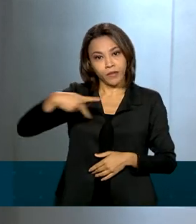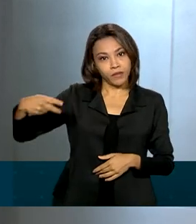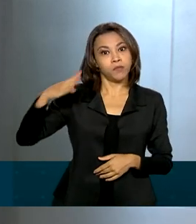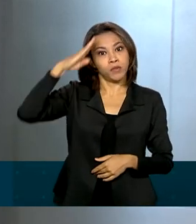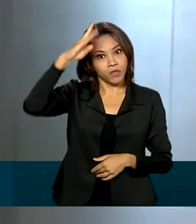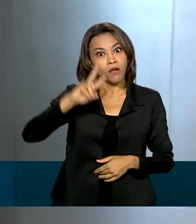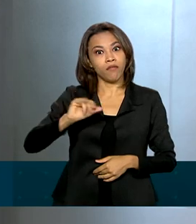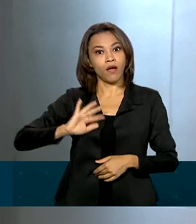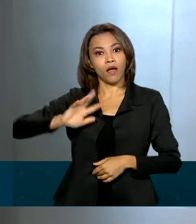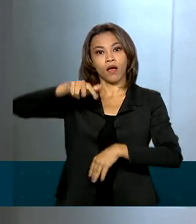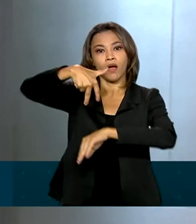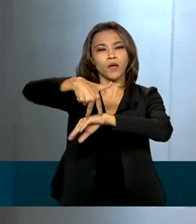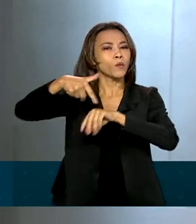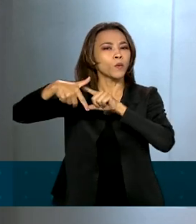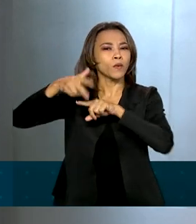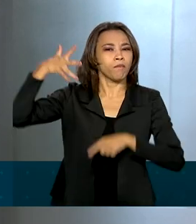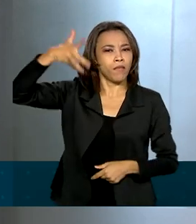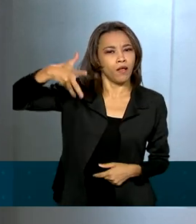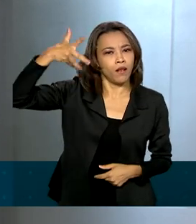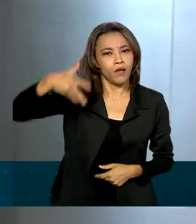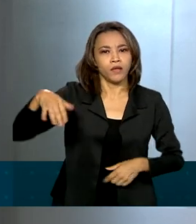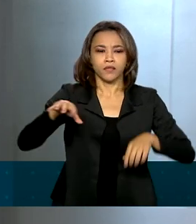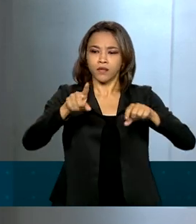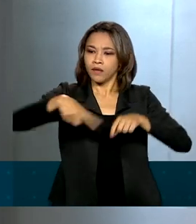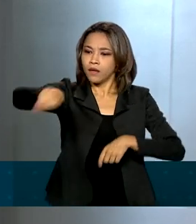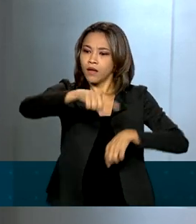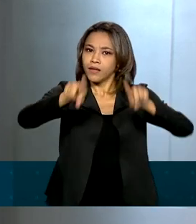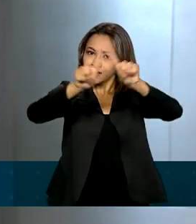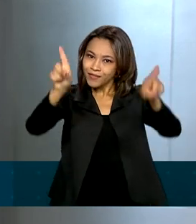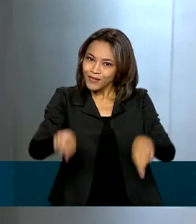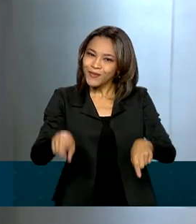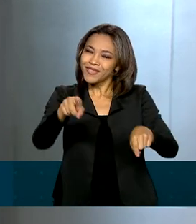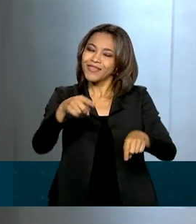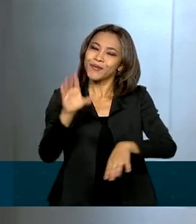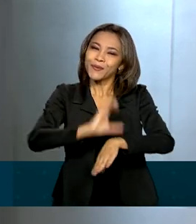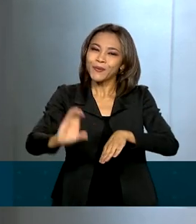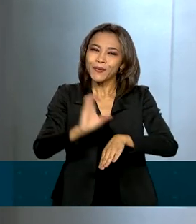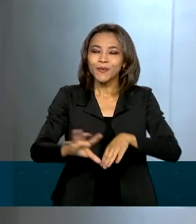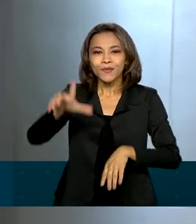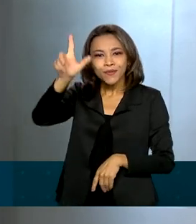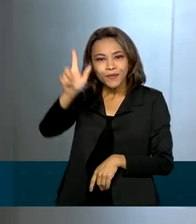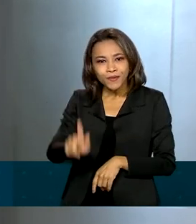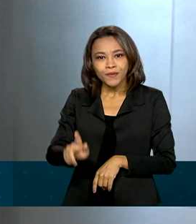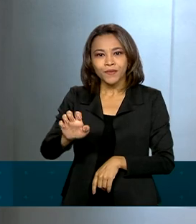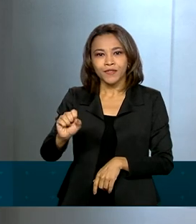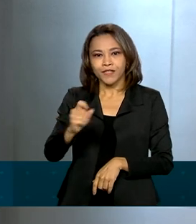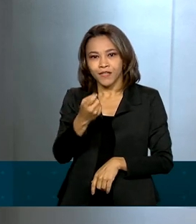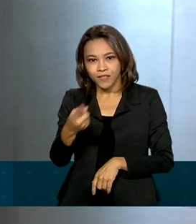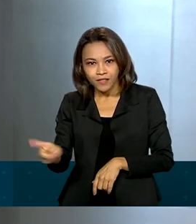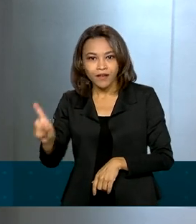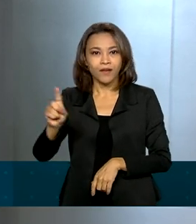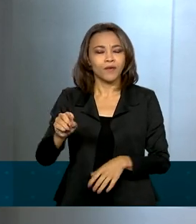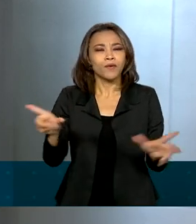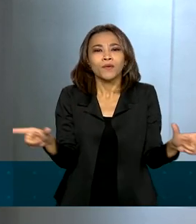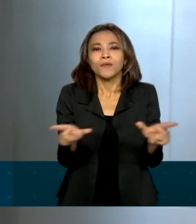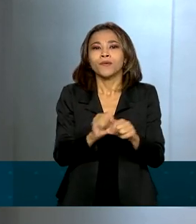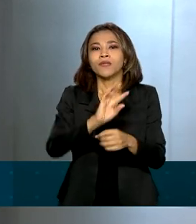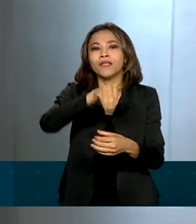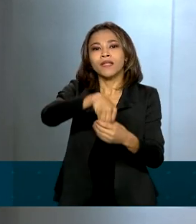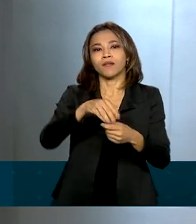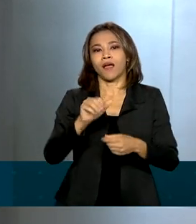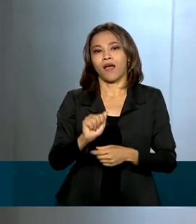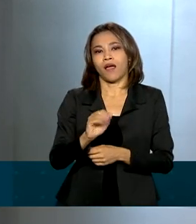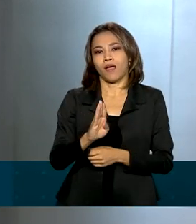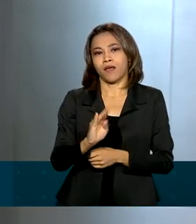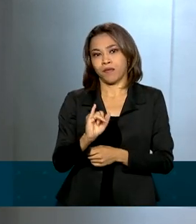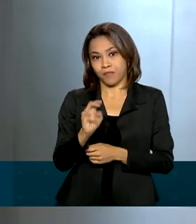vai dar uma palestra a servidores públicos que fazem o curso de gestão integrada da atividade de inteligência na BIM.